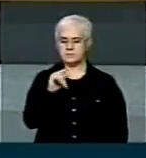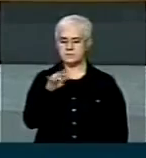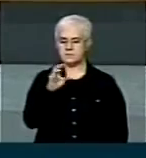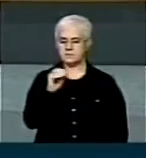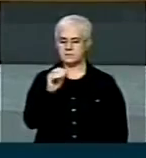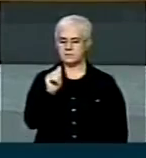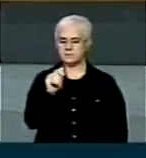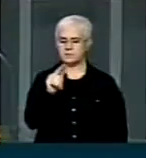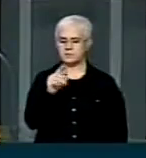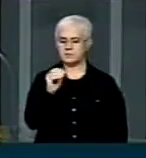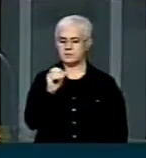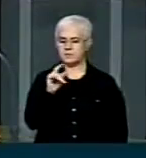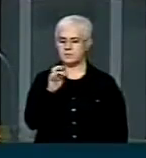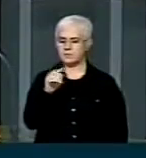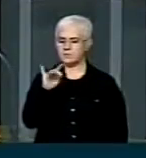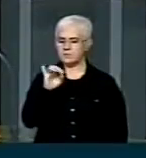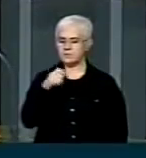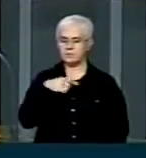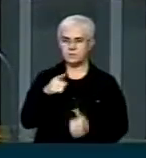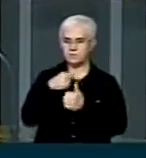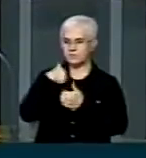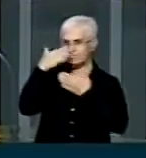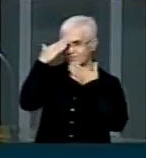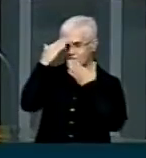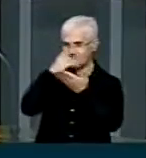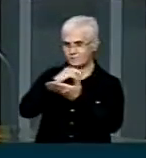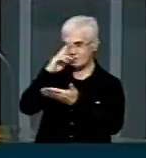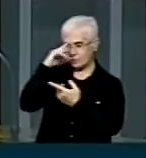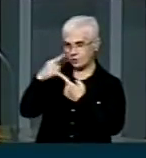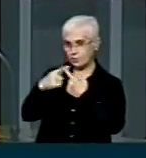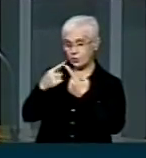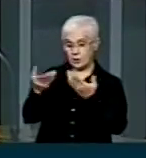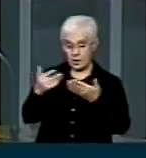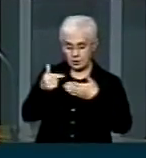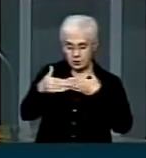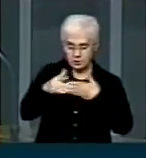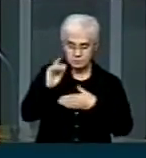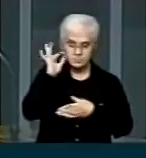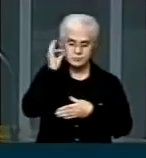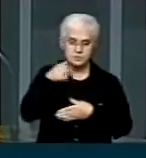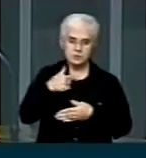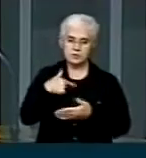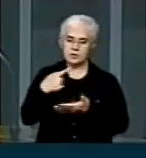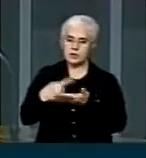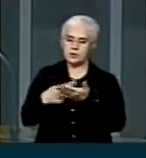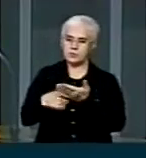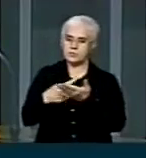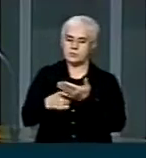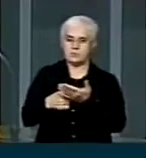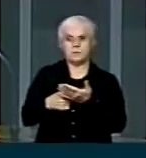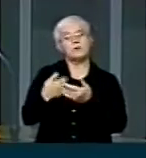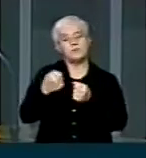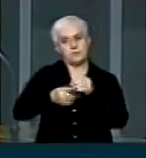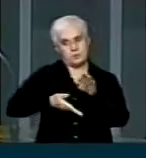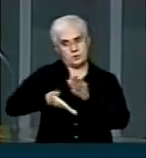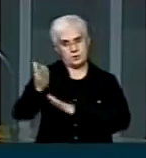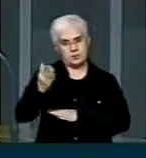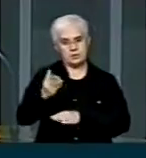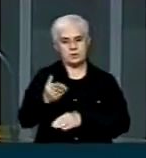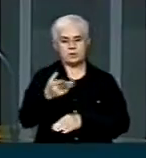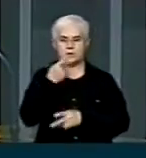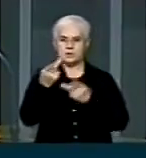Primeiro, Sr. Presidente, quero agradecer a Exª, que eu tenho um compromisso em seguida, e a Exª ter perguntado com esse deputado.